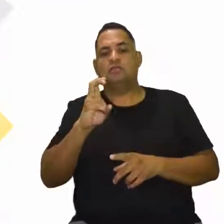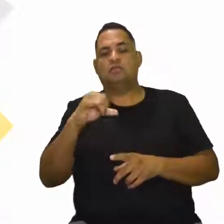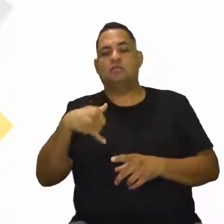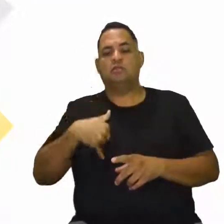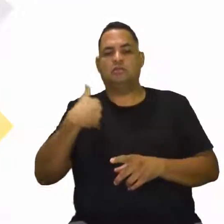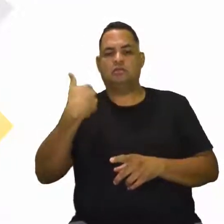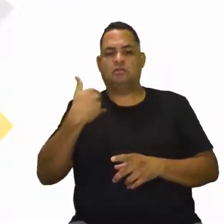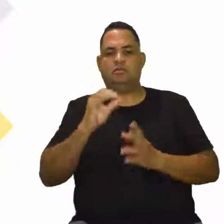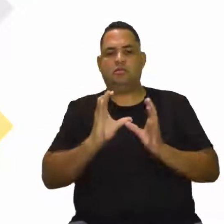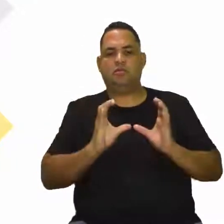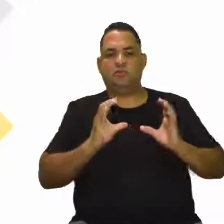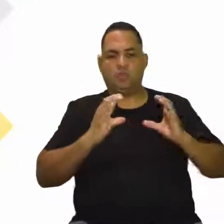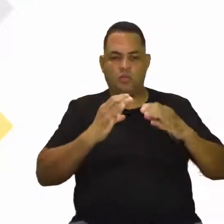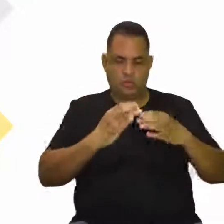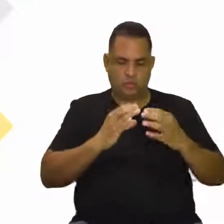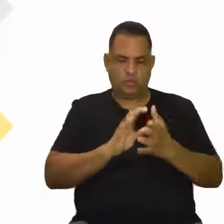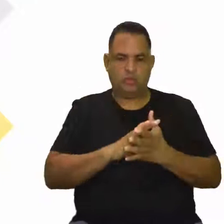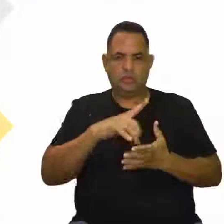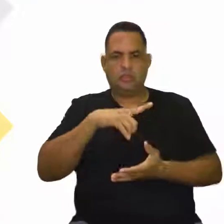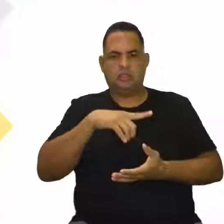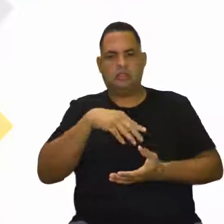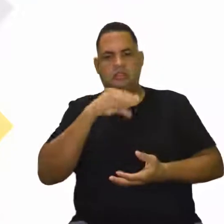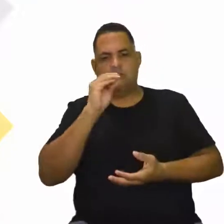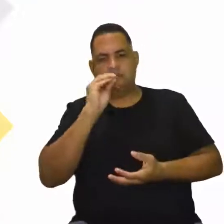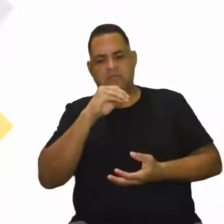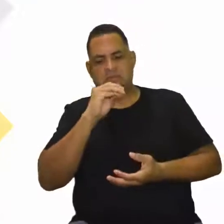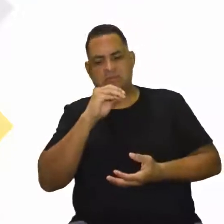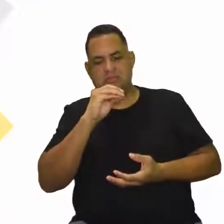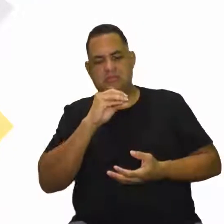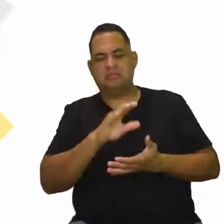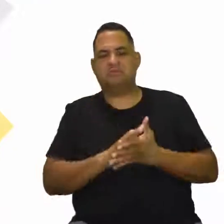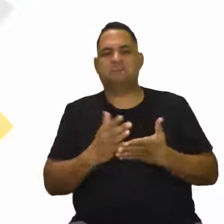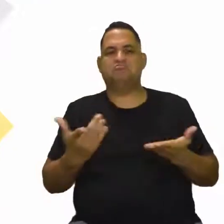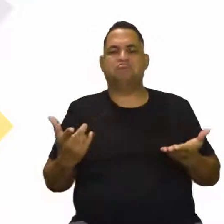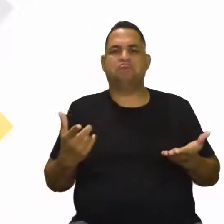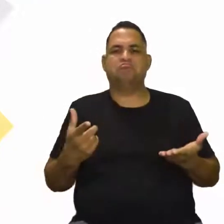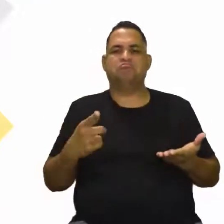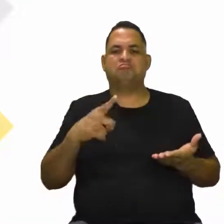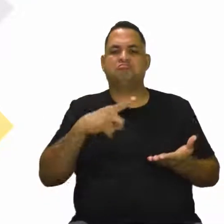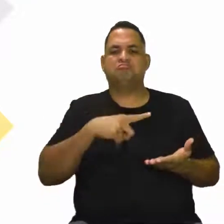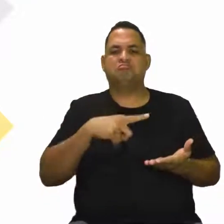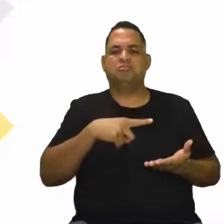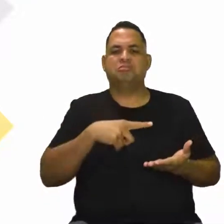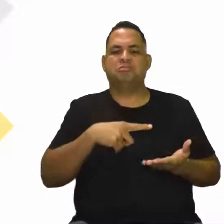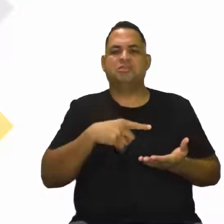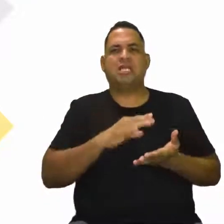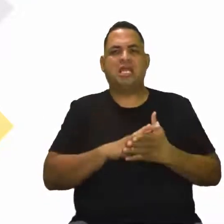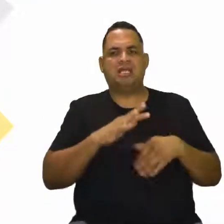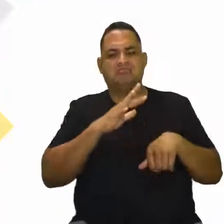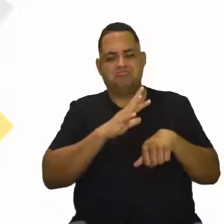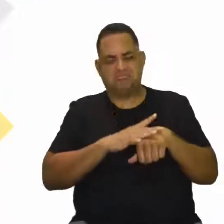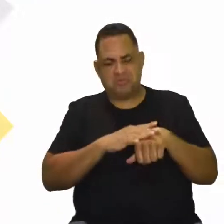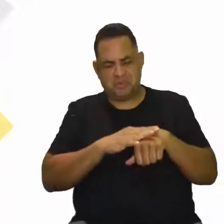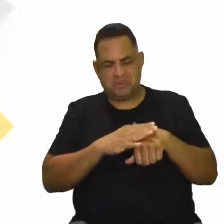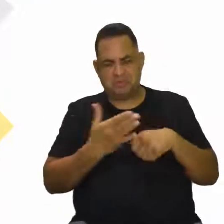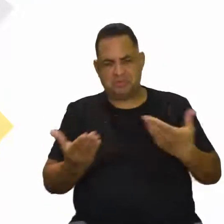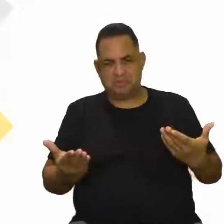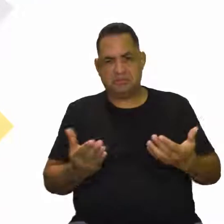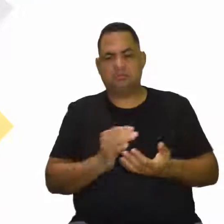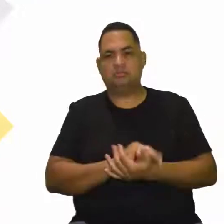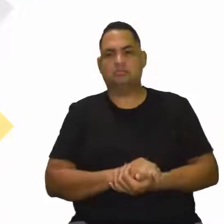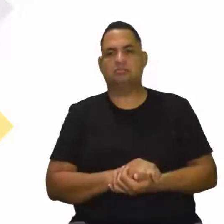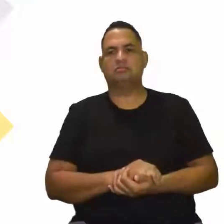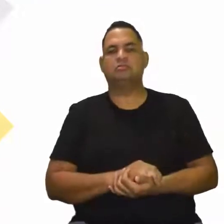Esse grupo, ele sente maior fraqueza, né? Eles são cometidos por mais enfermidades.